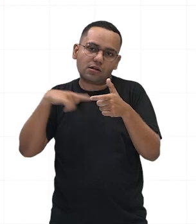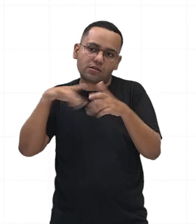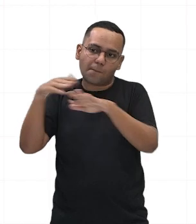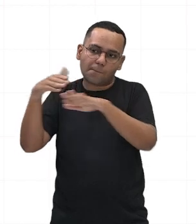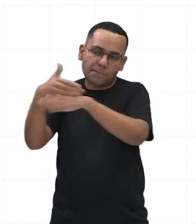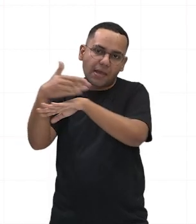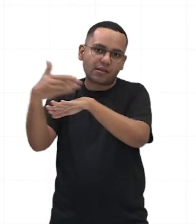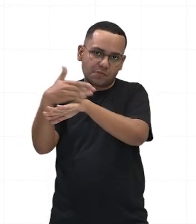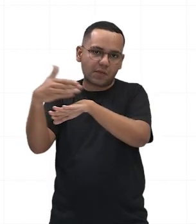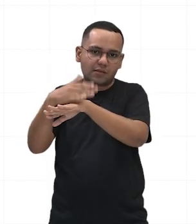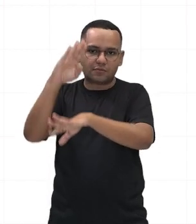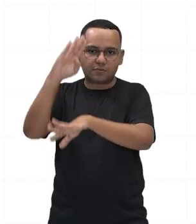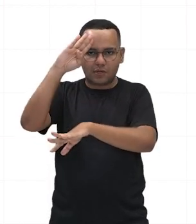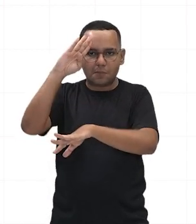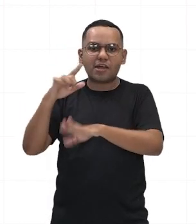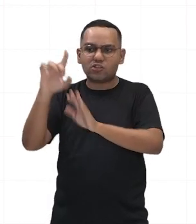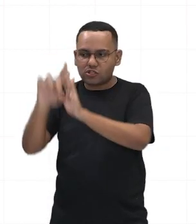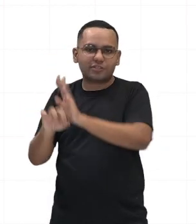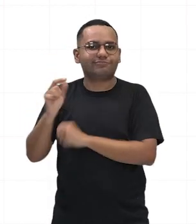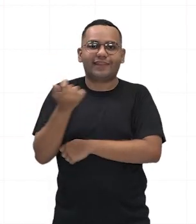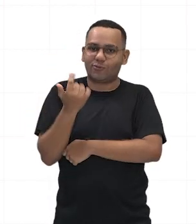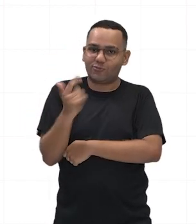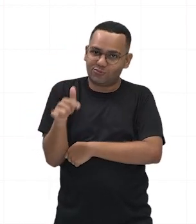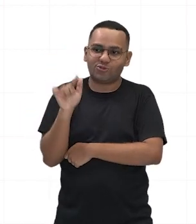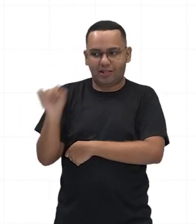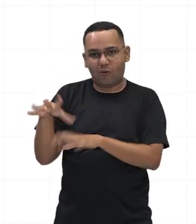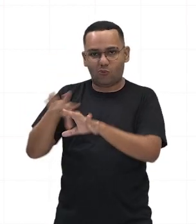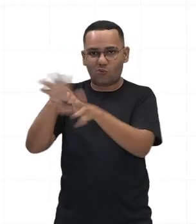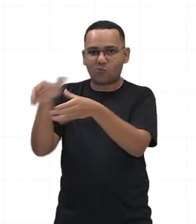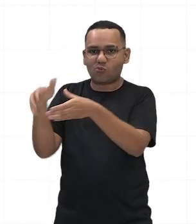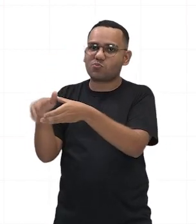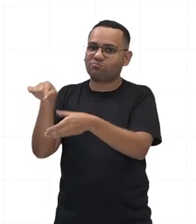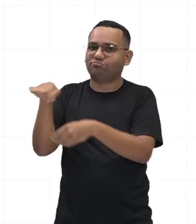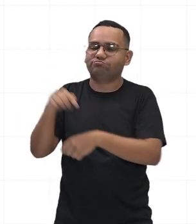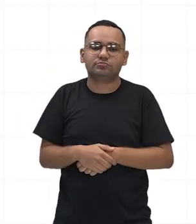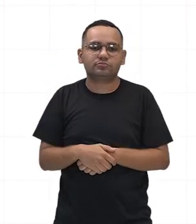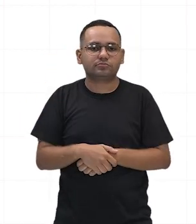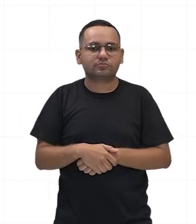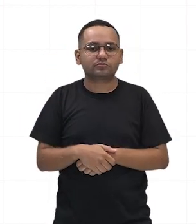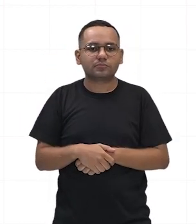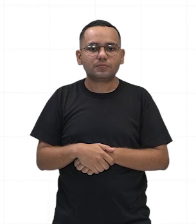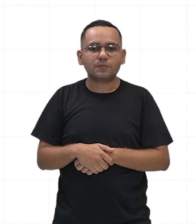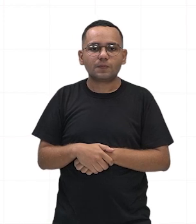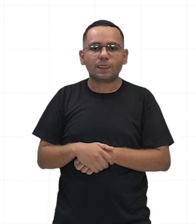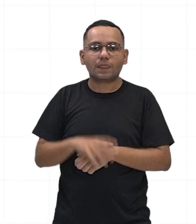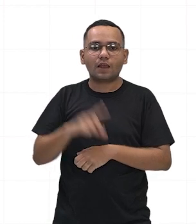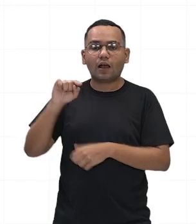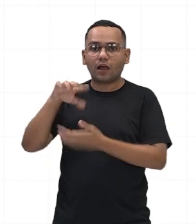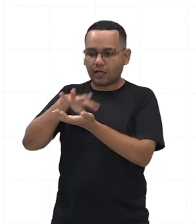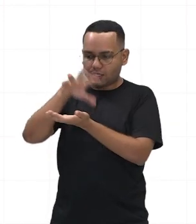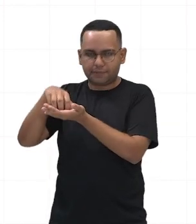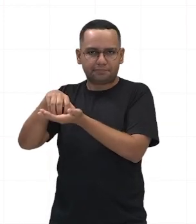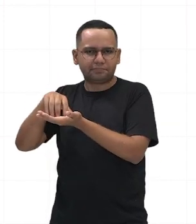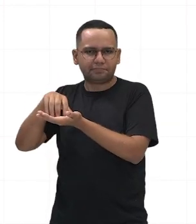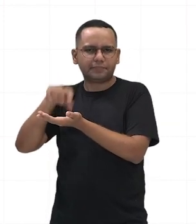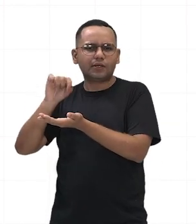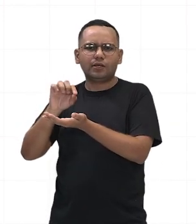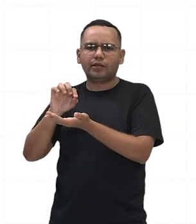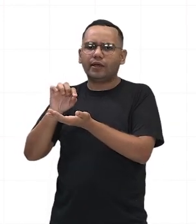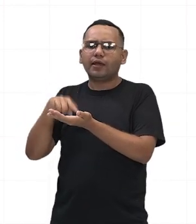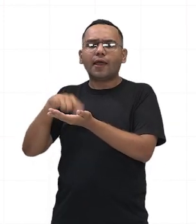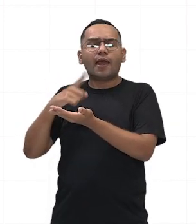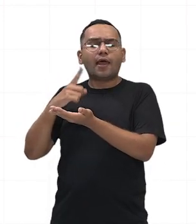tinham direito nenhum. Então, a pessoa do tribuno da plebe seria inviolável. Ele teria também